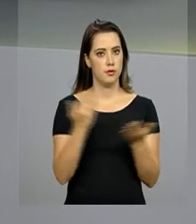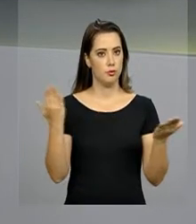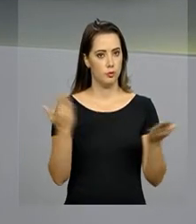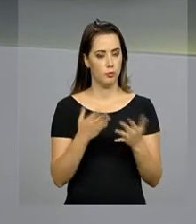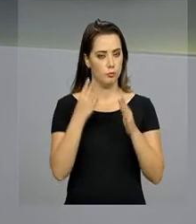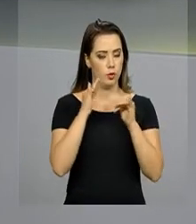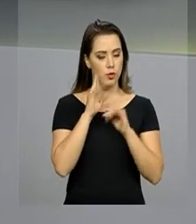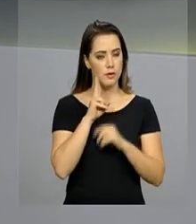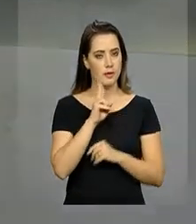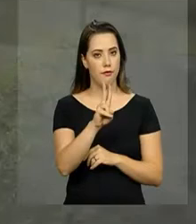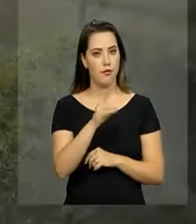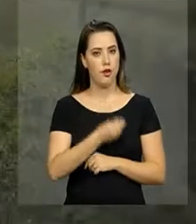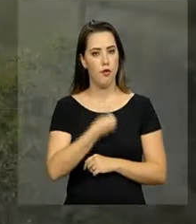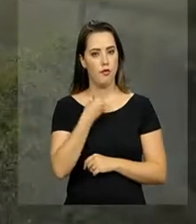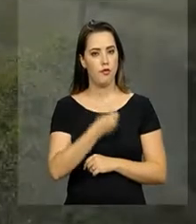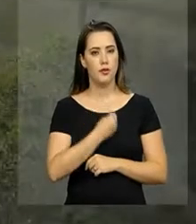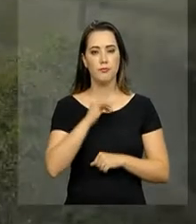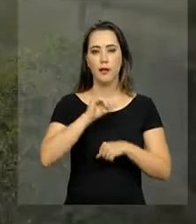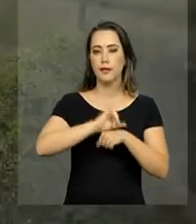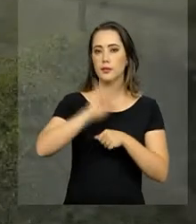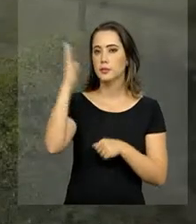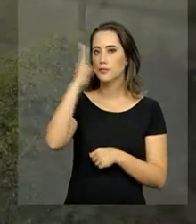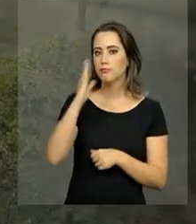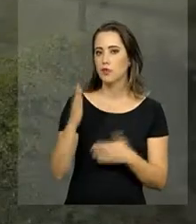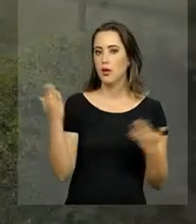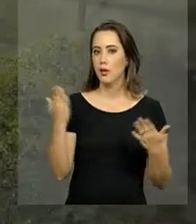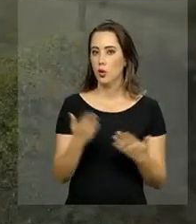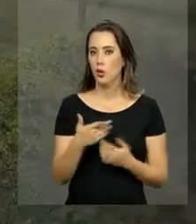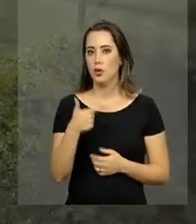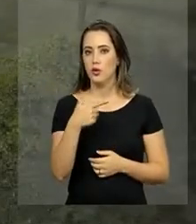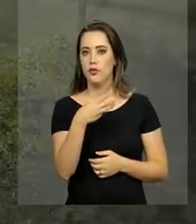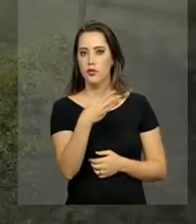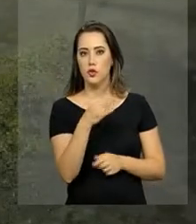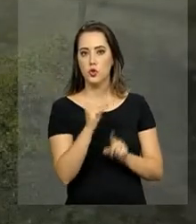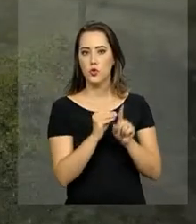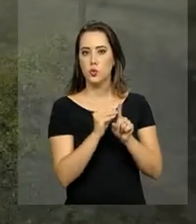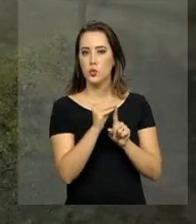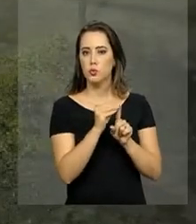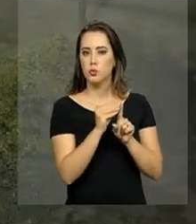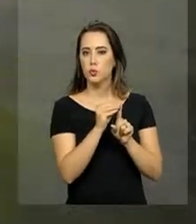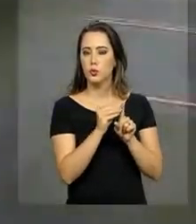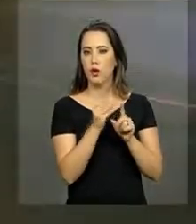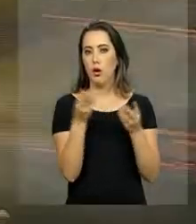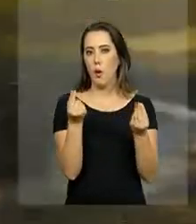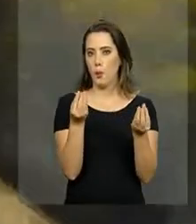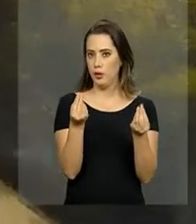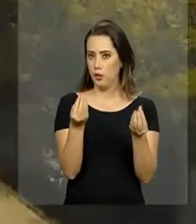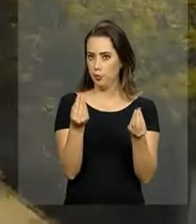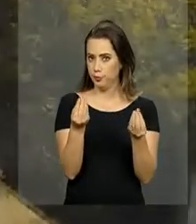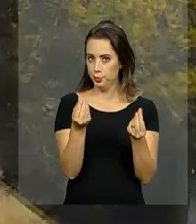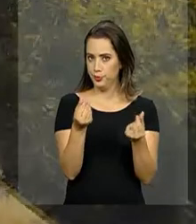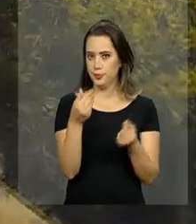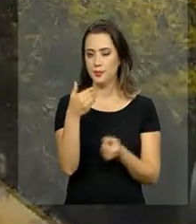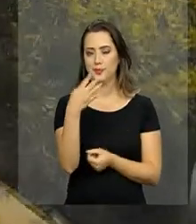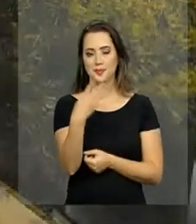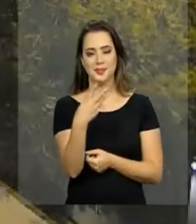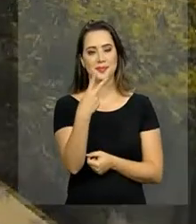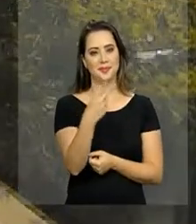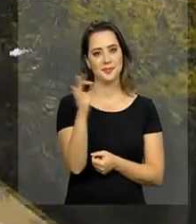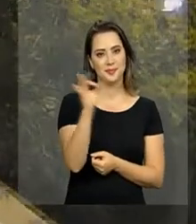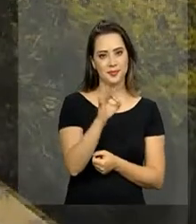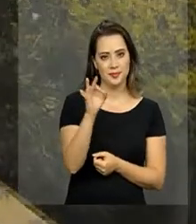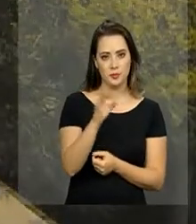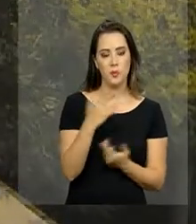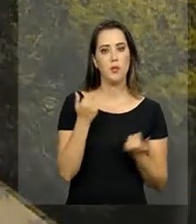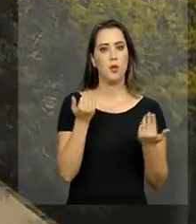começa com imagens ao vivo da capital federal. Neste momento faz 23 graus e a umidade relativa do ar está em 42%.